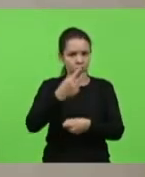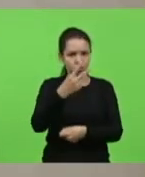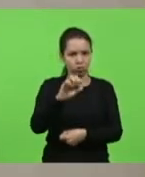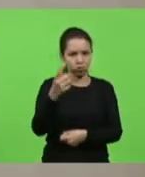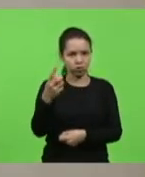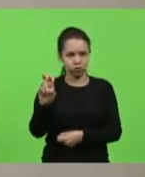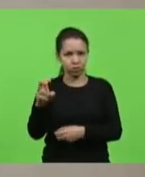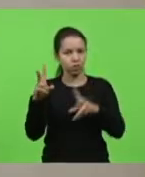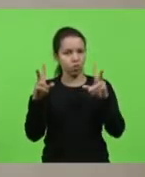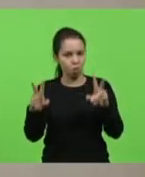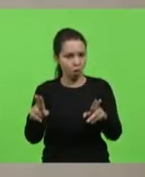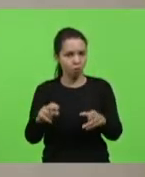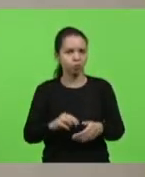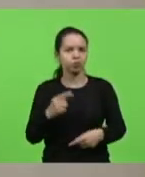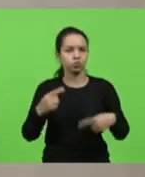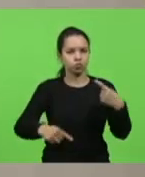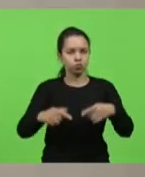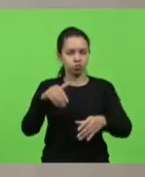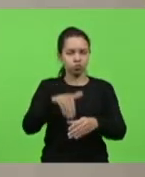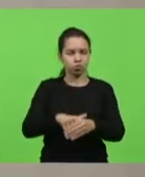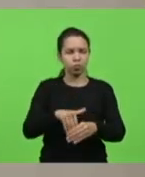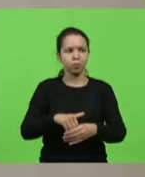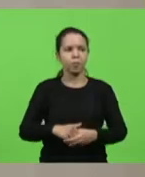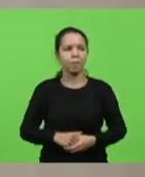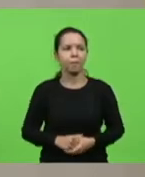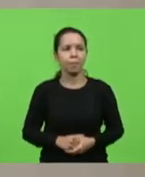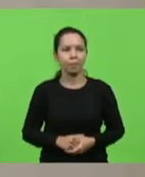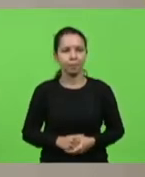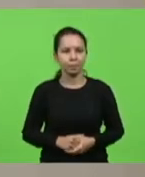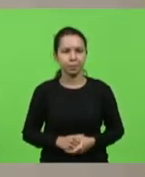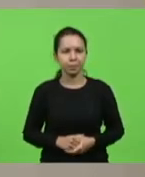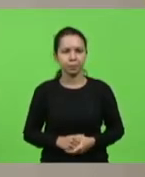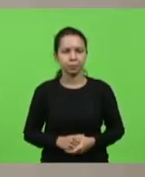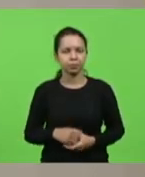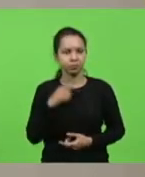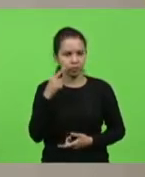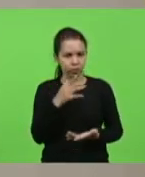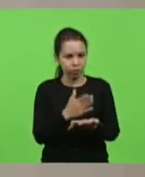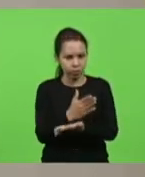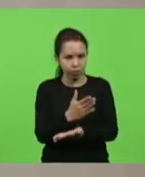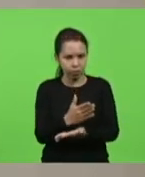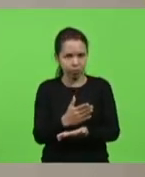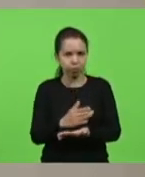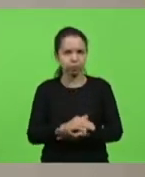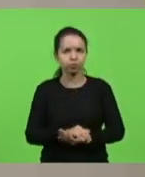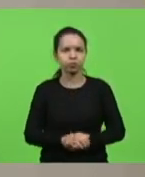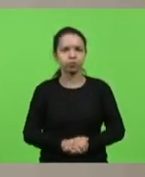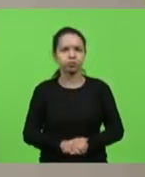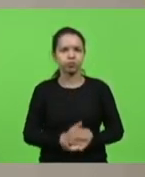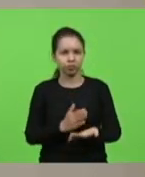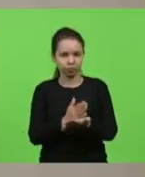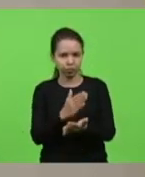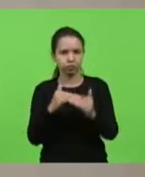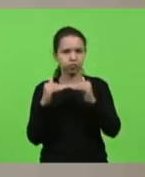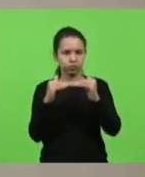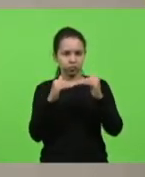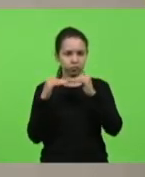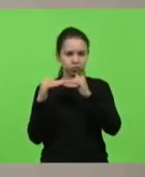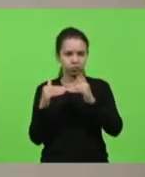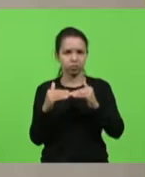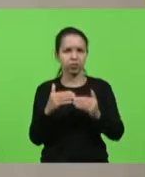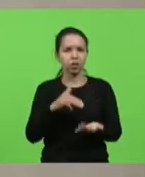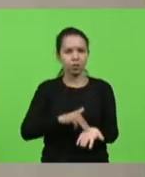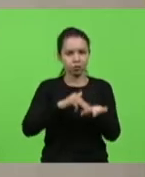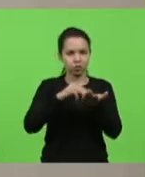discussão. Não havendo quem queira discutir, em votação, deputados que aprovam, permaneçam como se encontra. Aprovado por unanimidade,